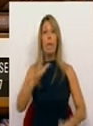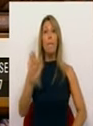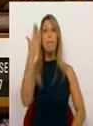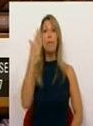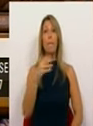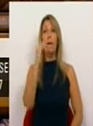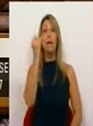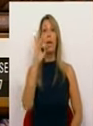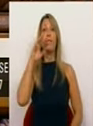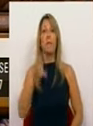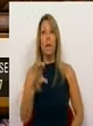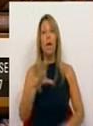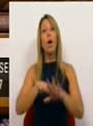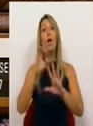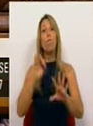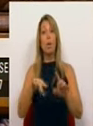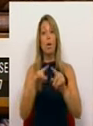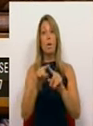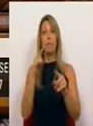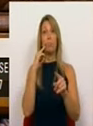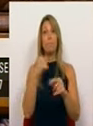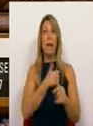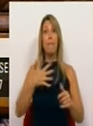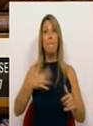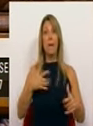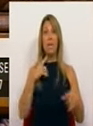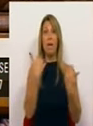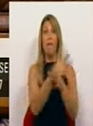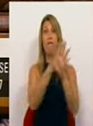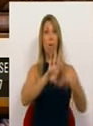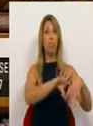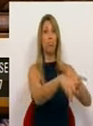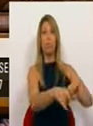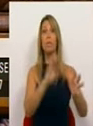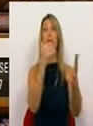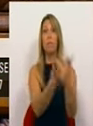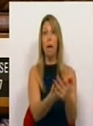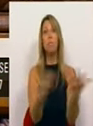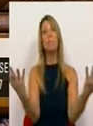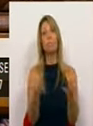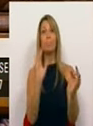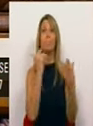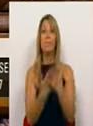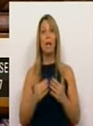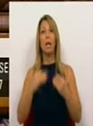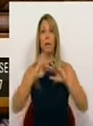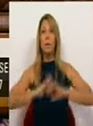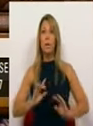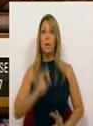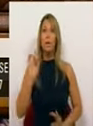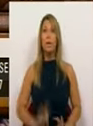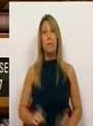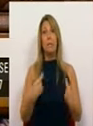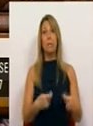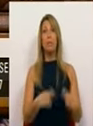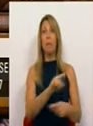IRC, para as empresas afetadas pelos incêndios, por forma a aliviar de modo significativo os seus encargos, numa fase em que